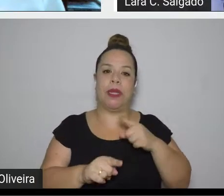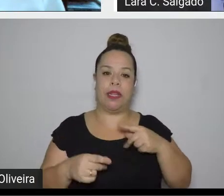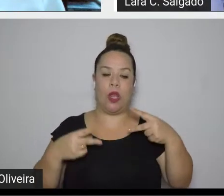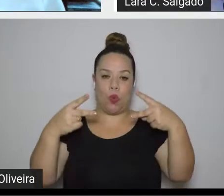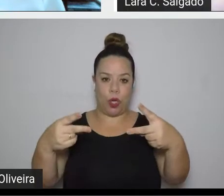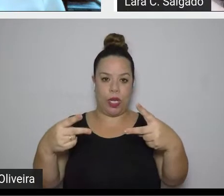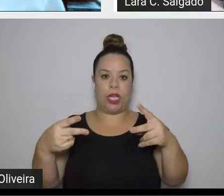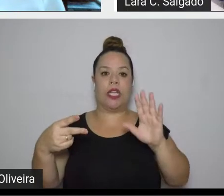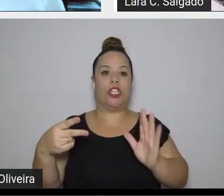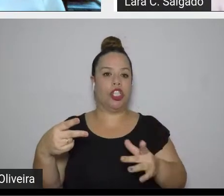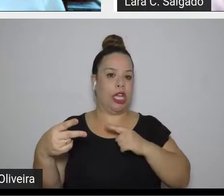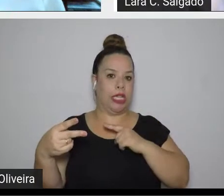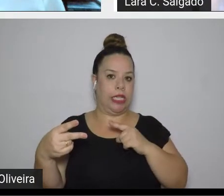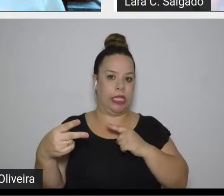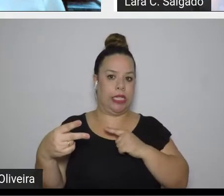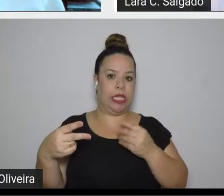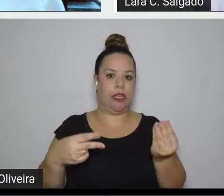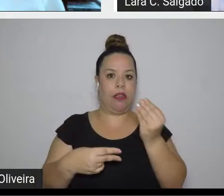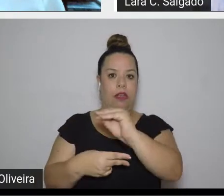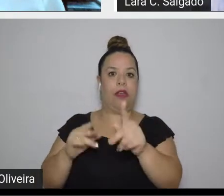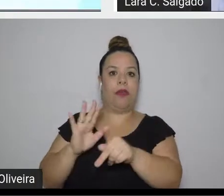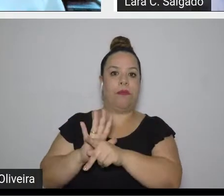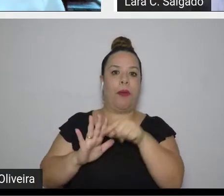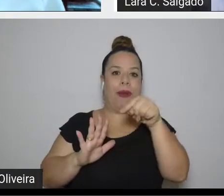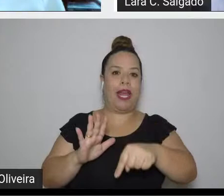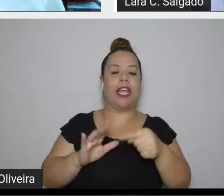no descritivo do vídeo.